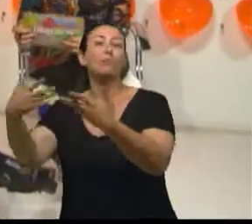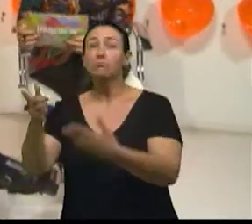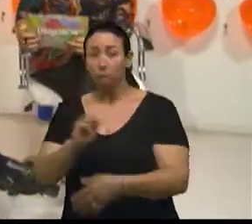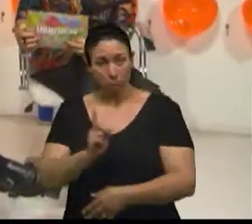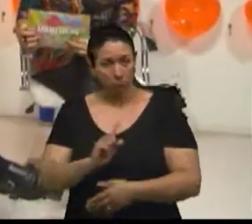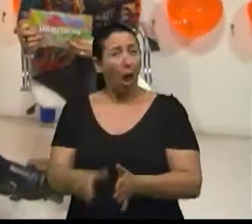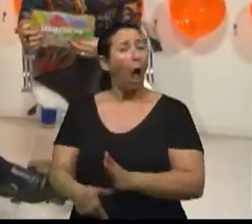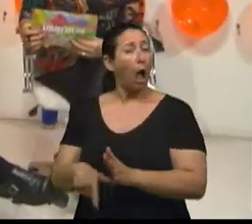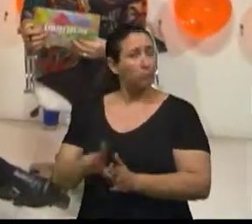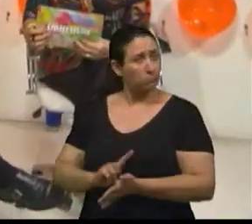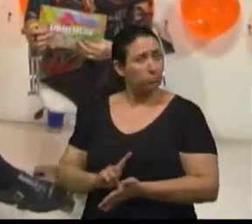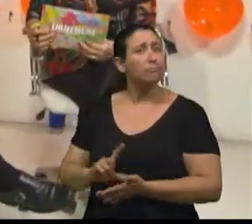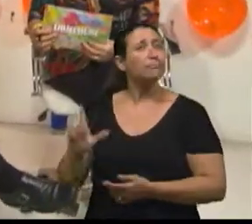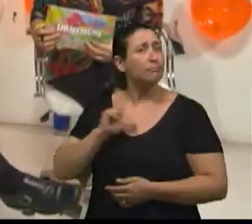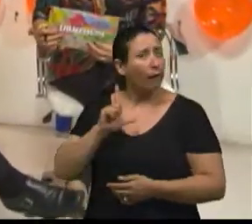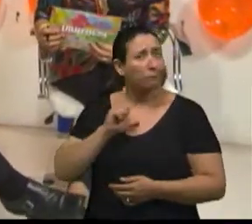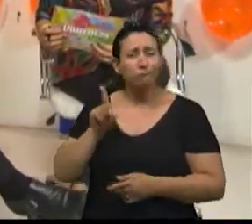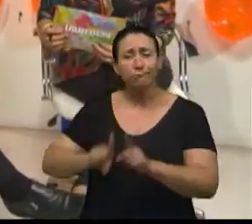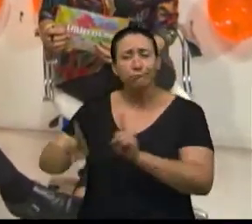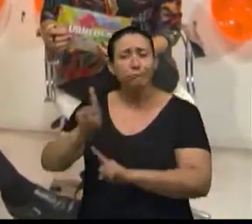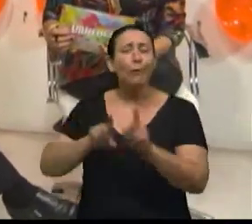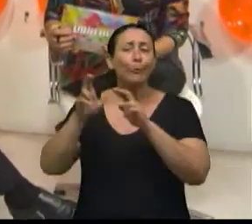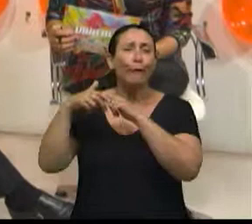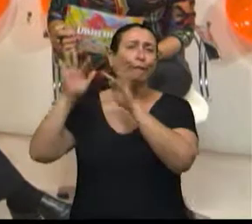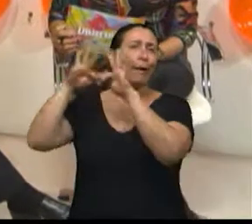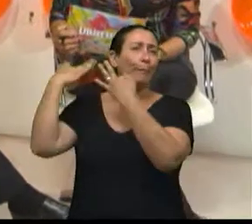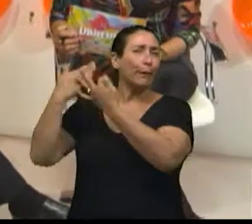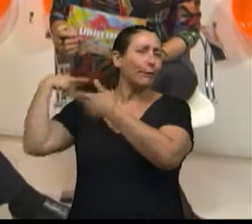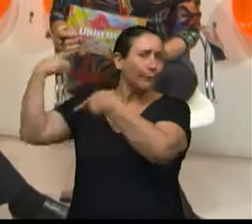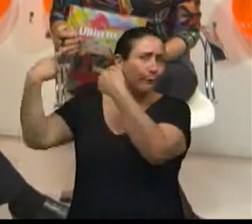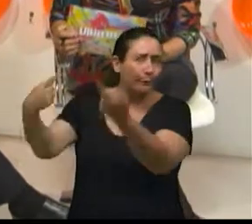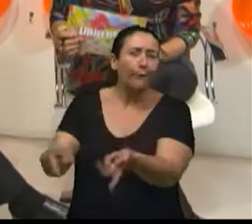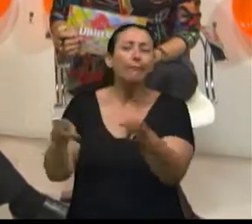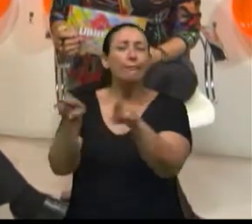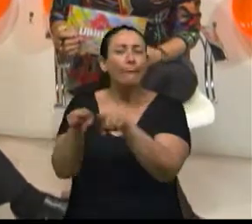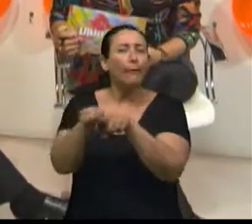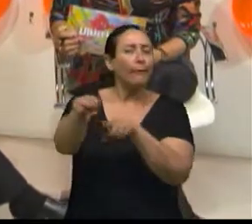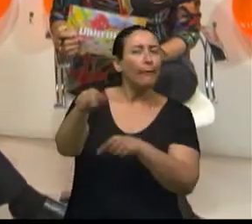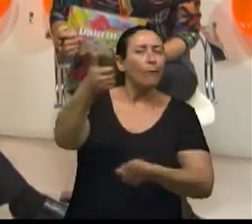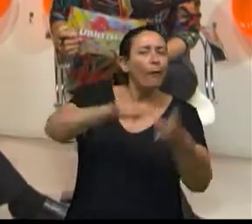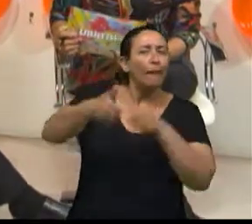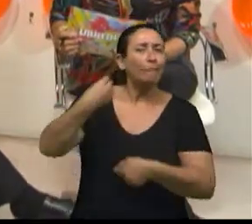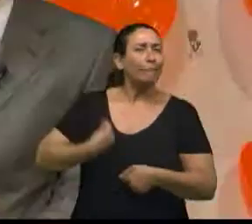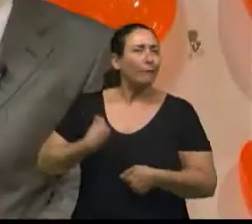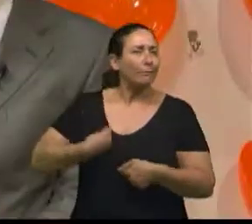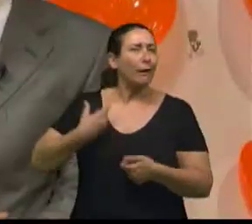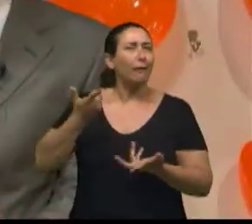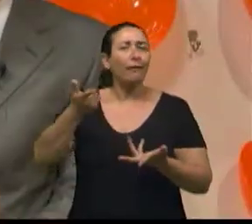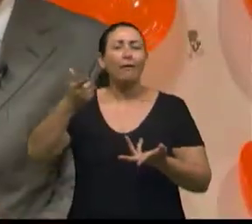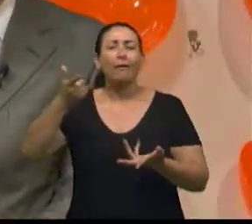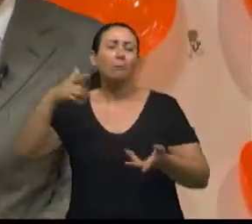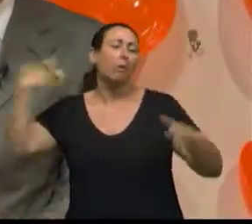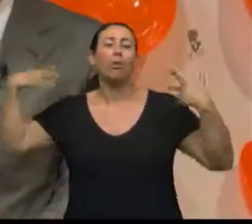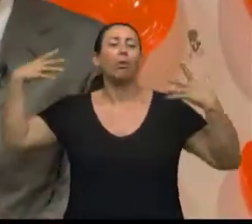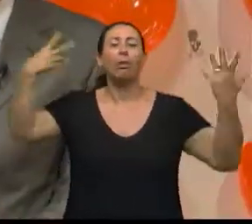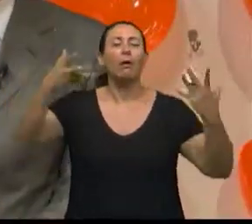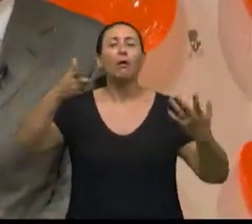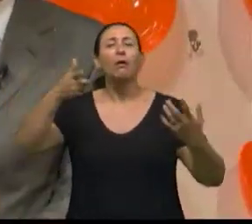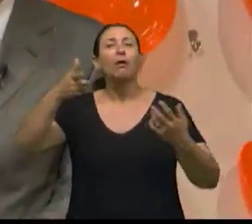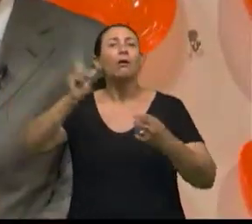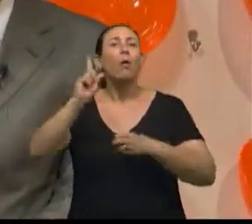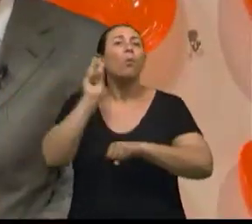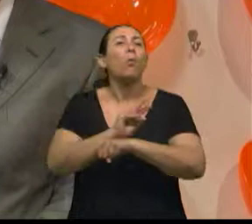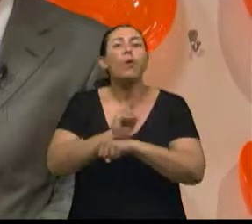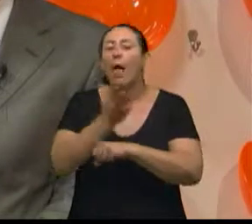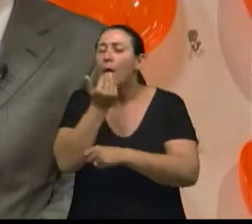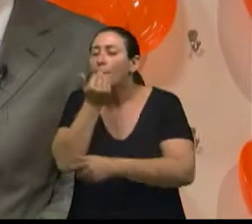Da história familiar, da história hereditária e da qualidade de vida dela em termos do uso que ela faz da sua vida, a gente